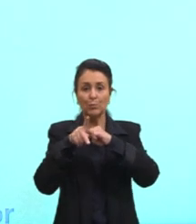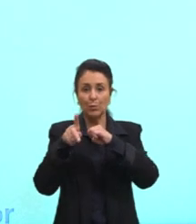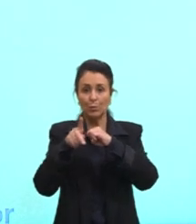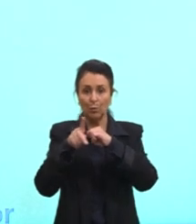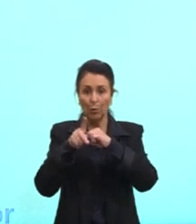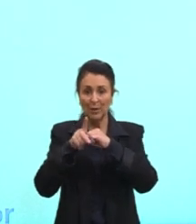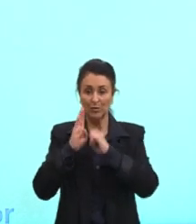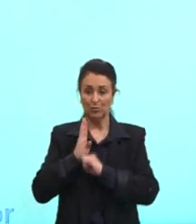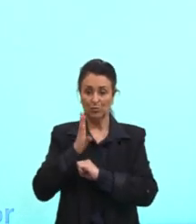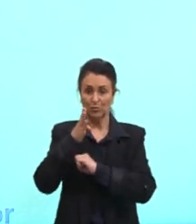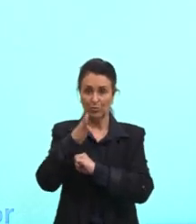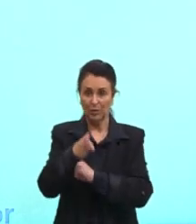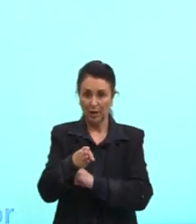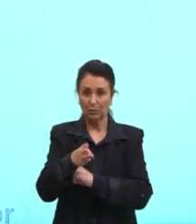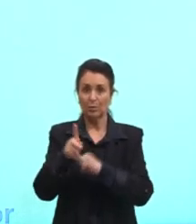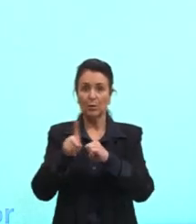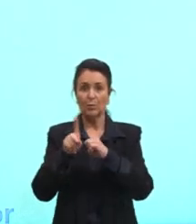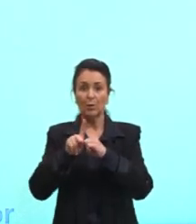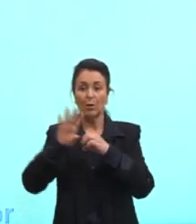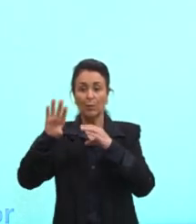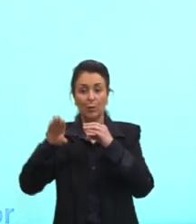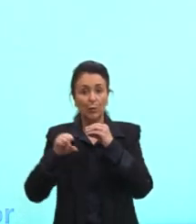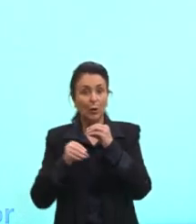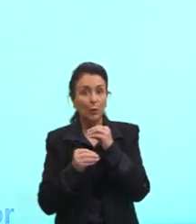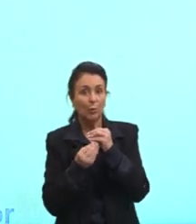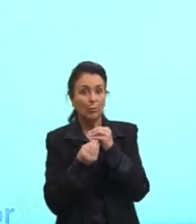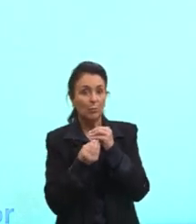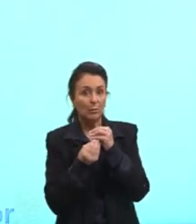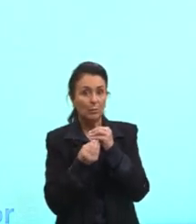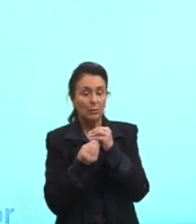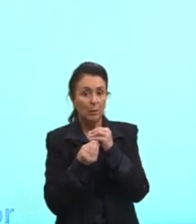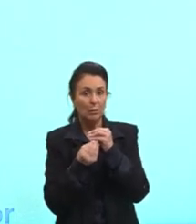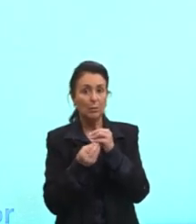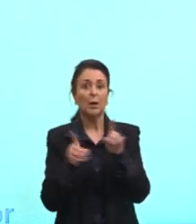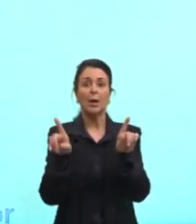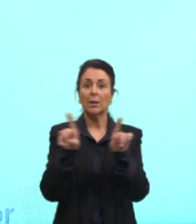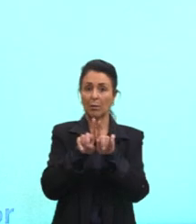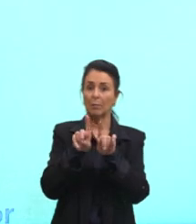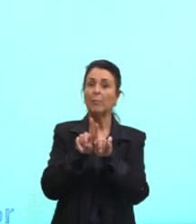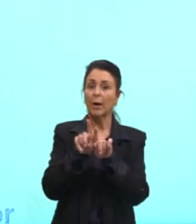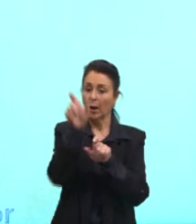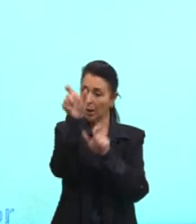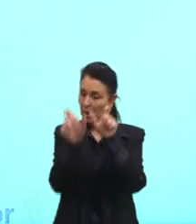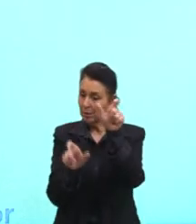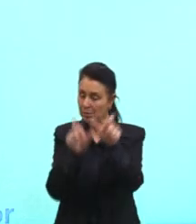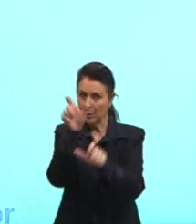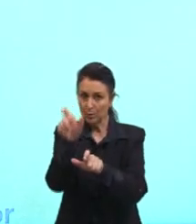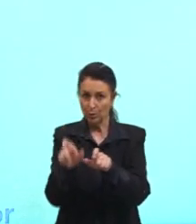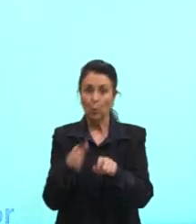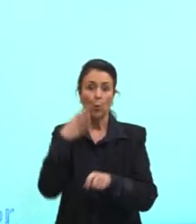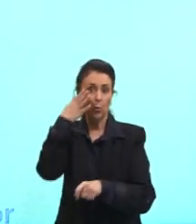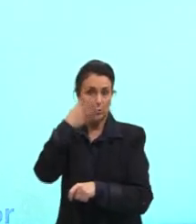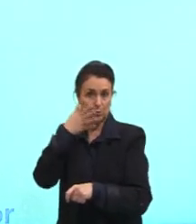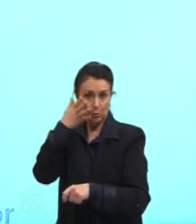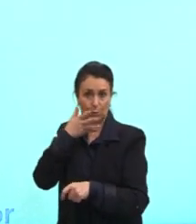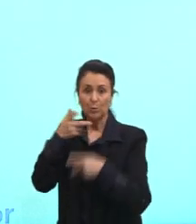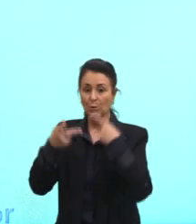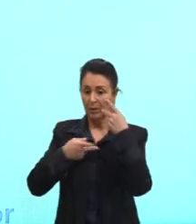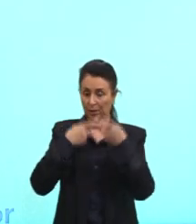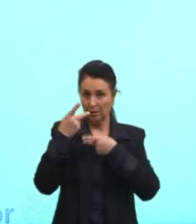reto, nós temos os pronomes complemento, que também se refere às pessoas do discurso, e